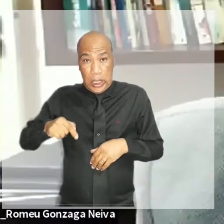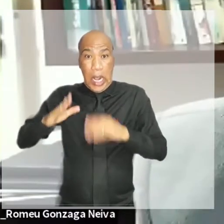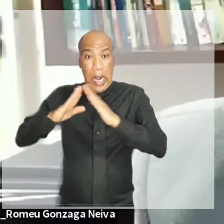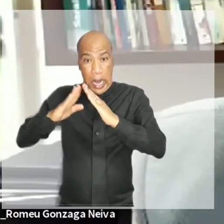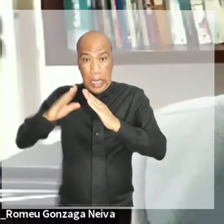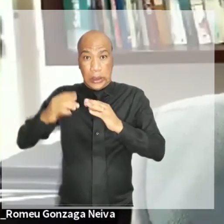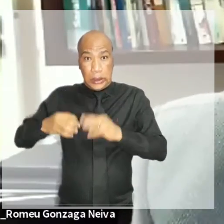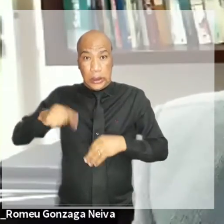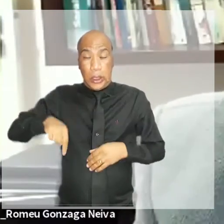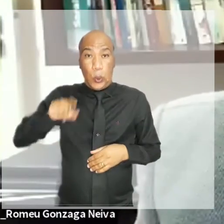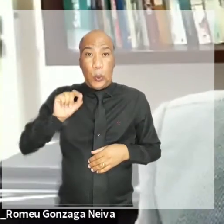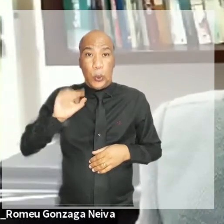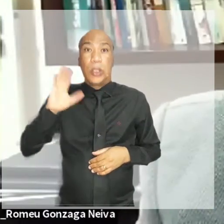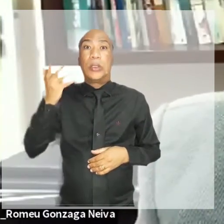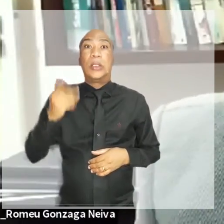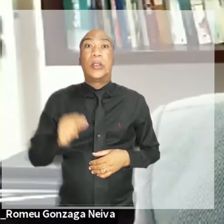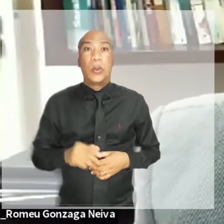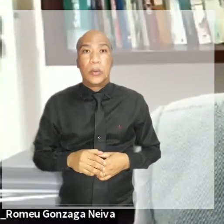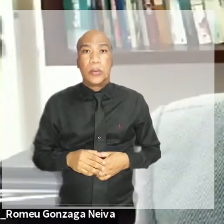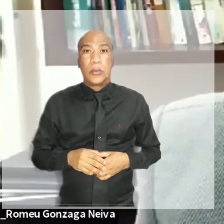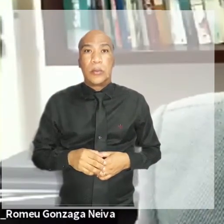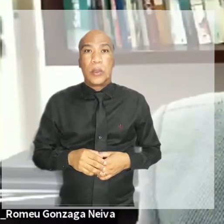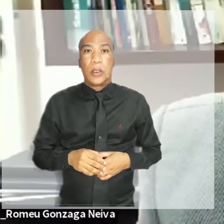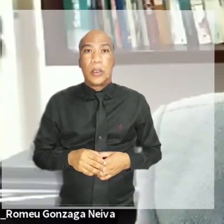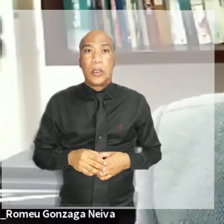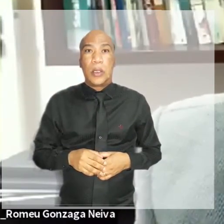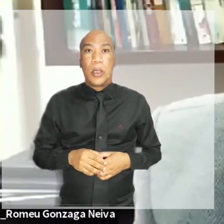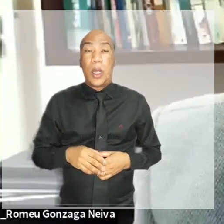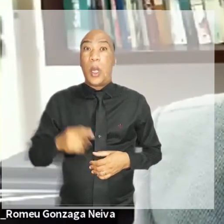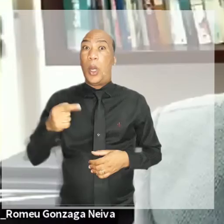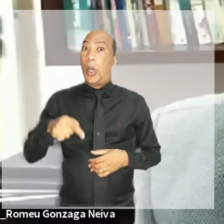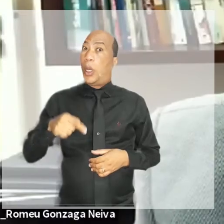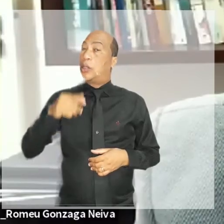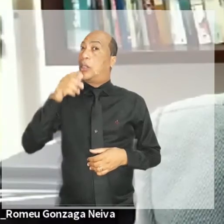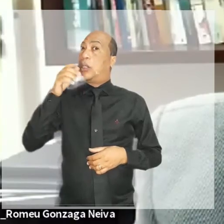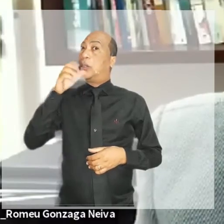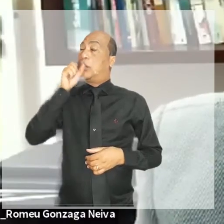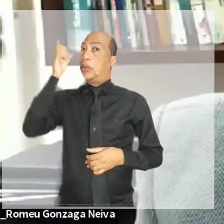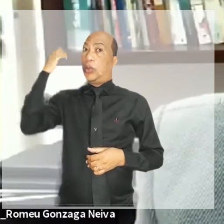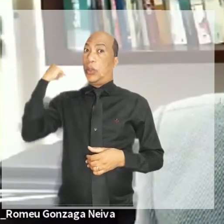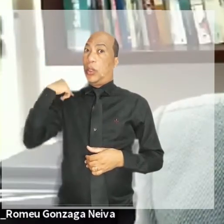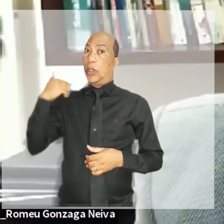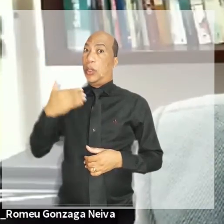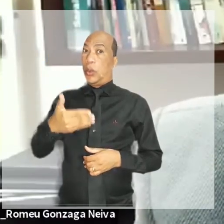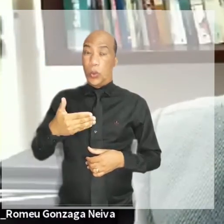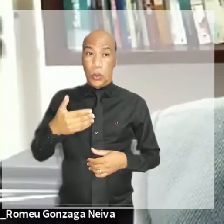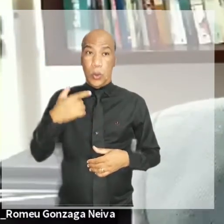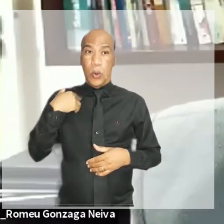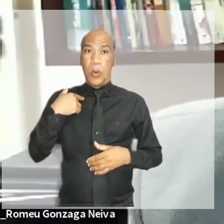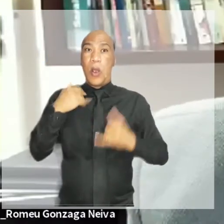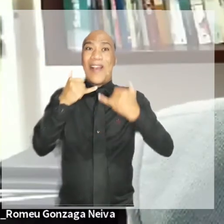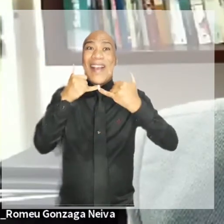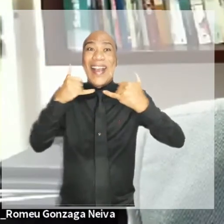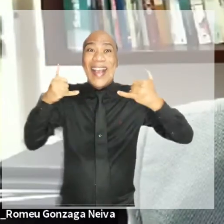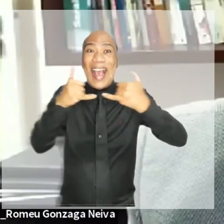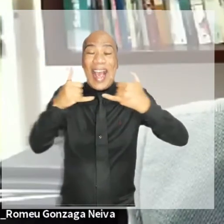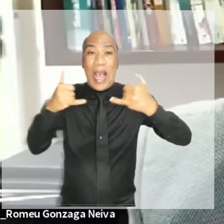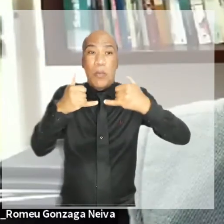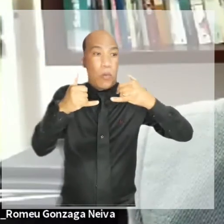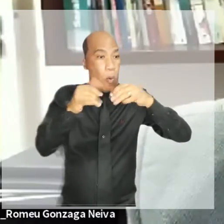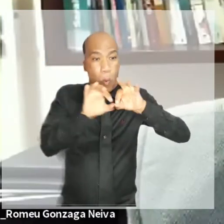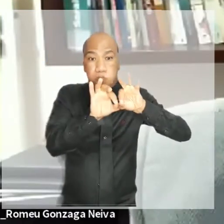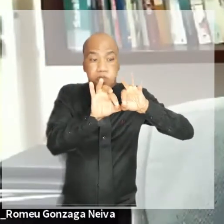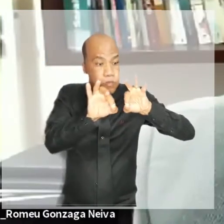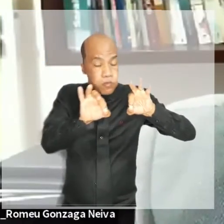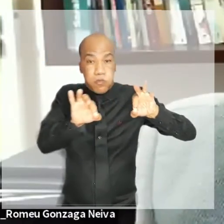têm informação, que a nossa rede de comunicação de interligação do sistema